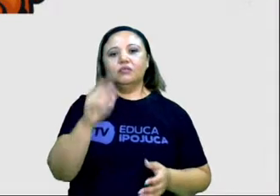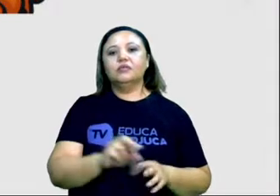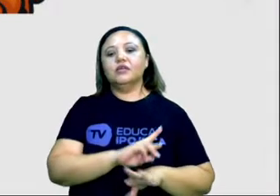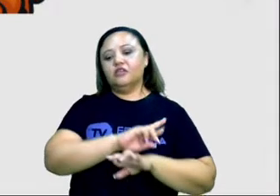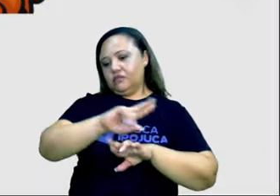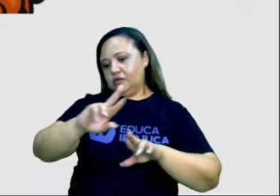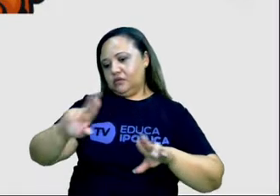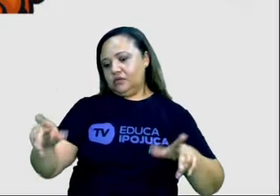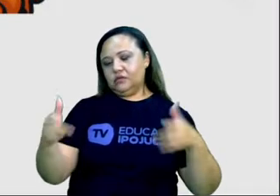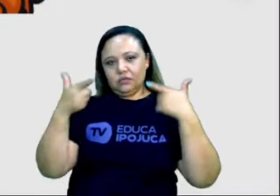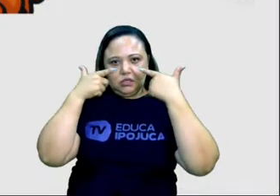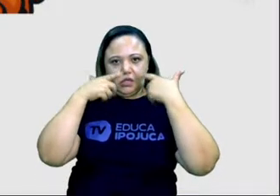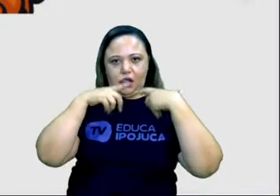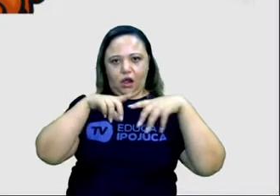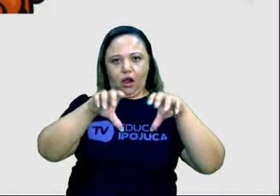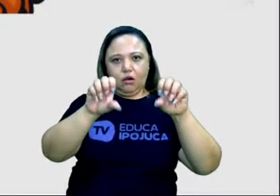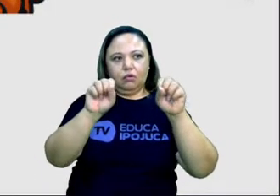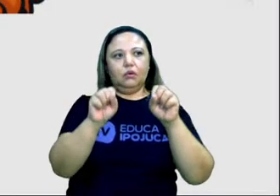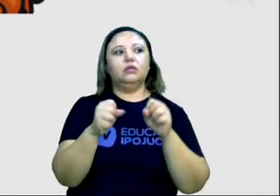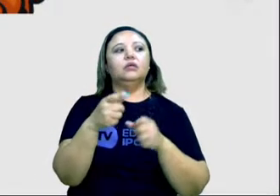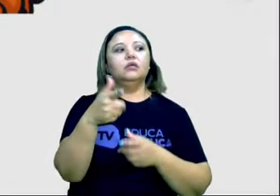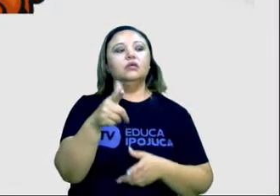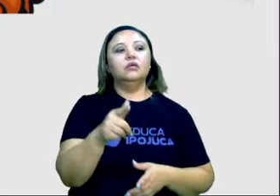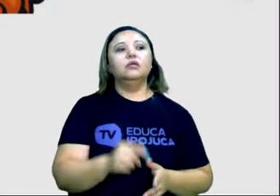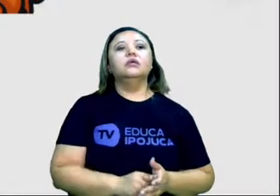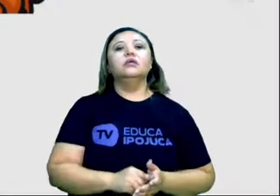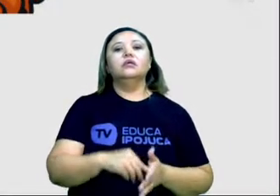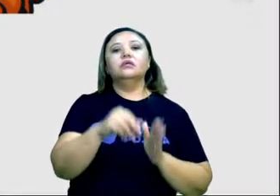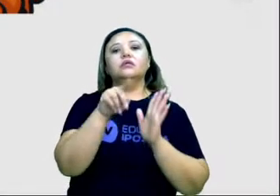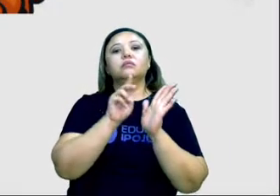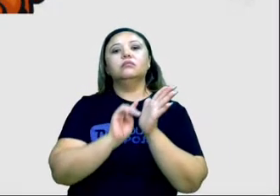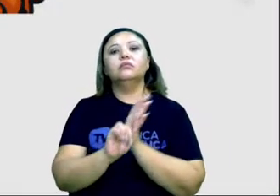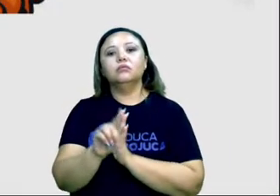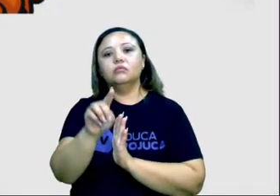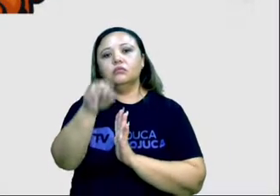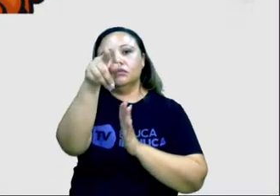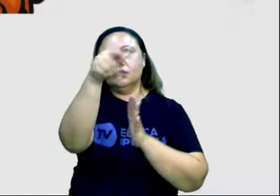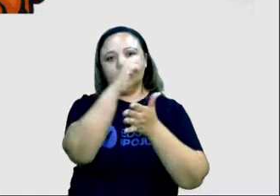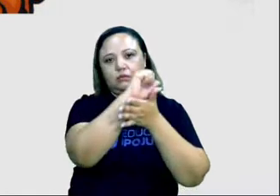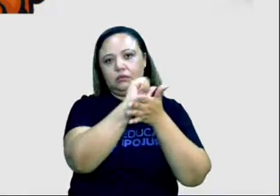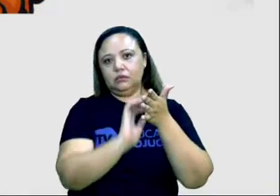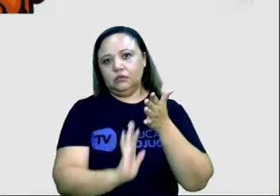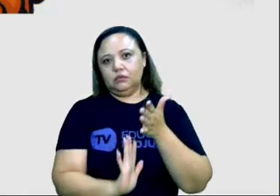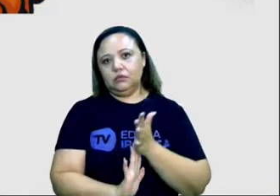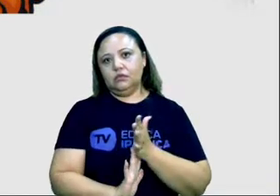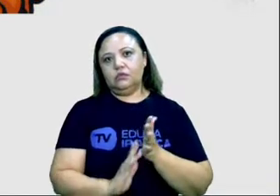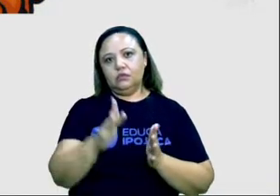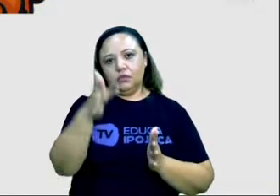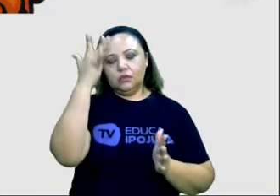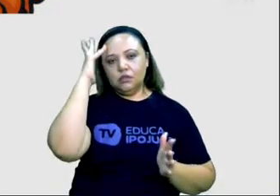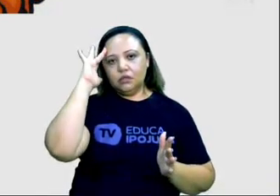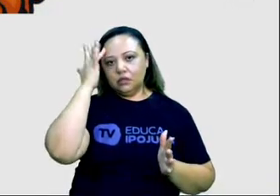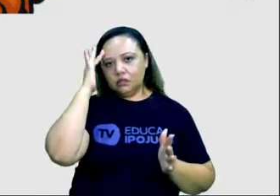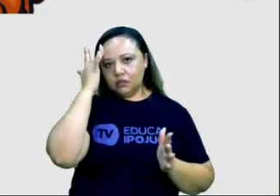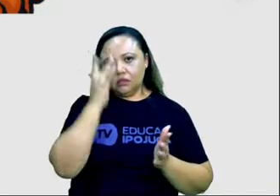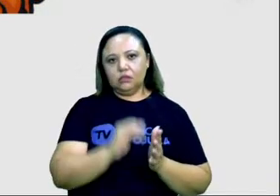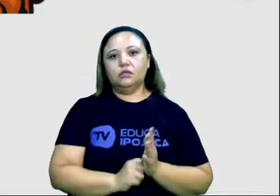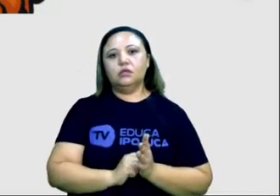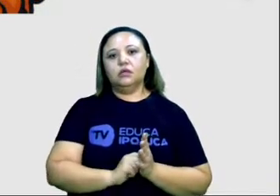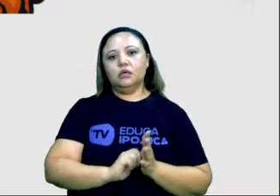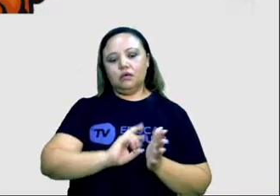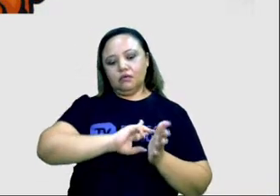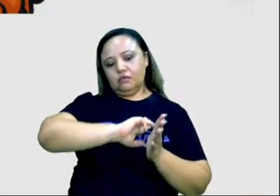linguísticas. E aí eu deixei para vocês a seguinte pergunta. Vocês acham que algum tipo de variação